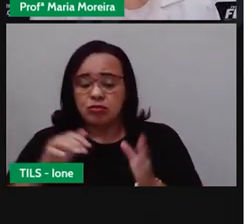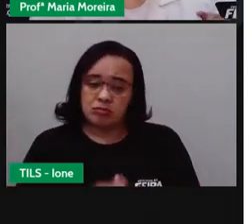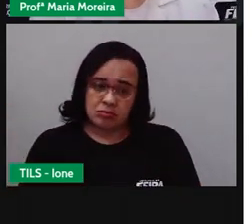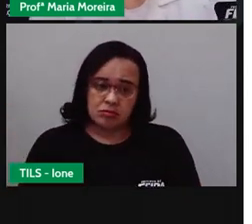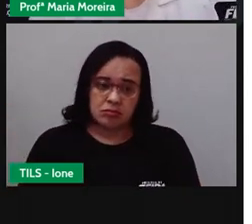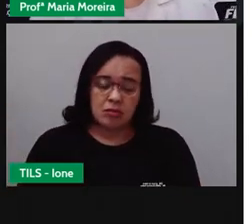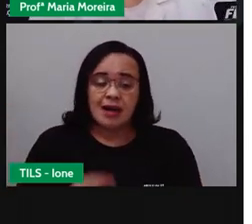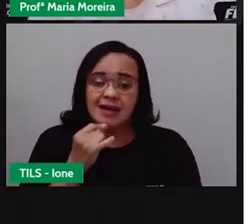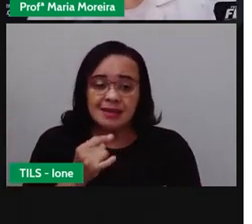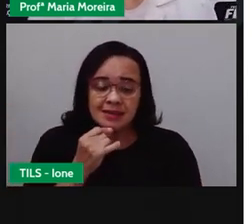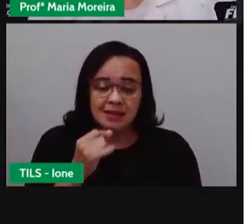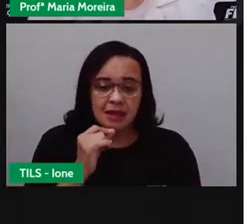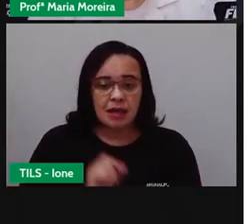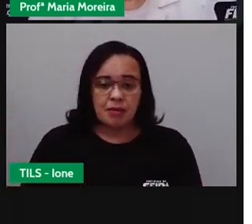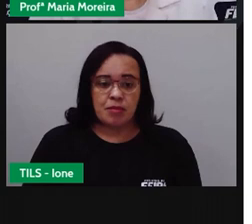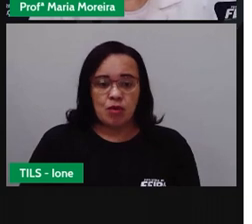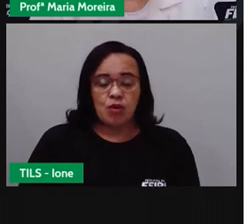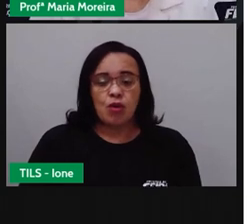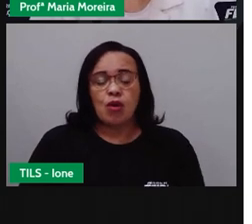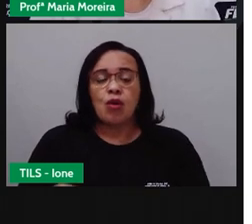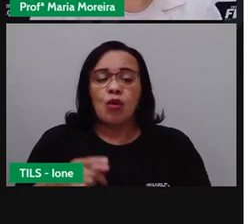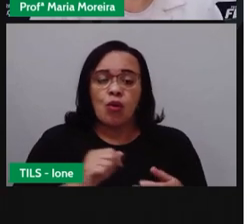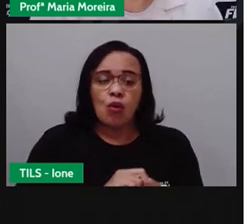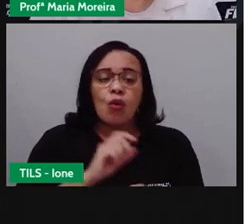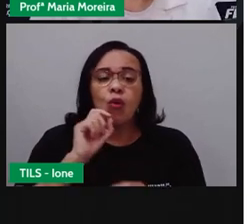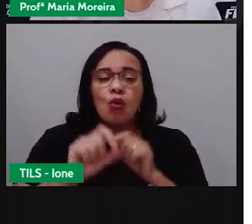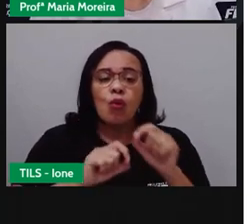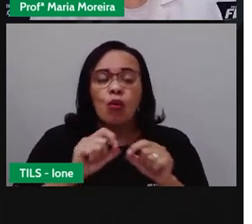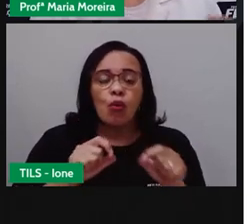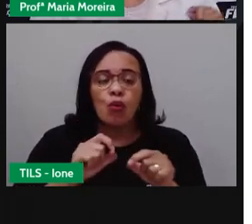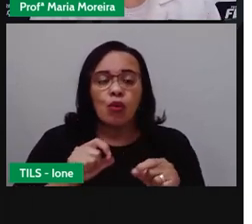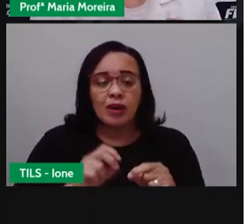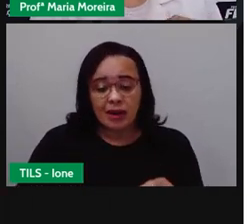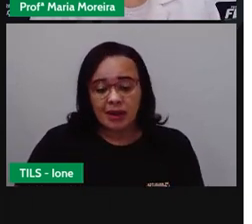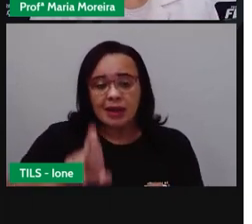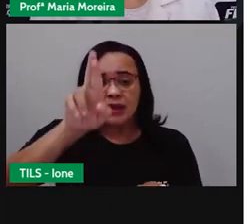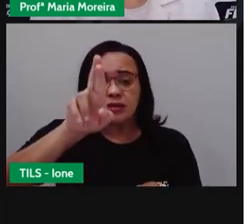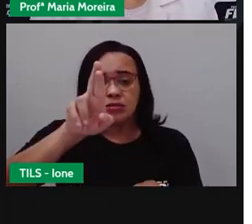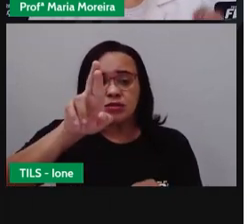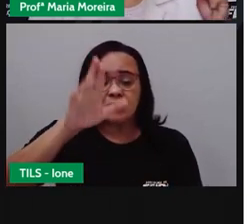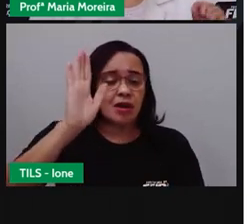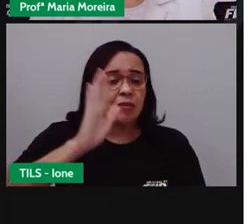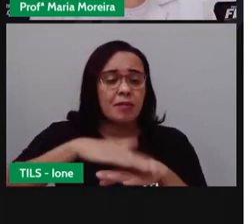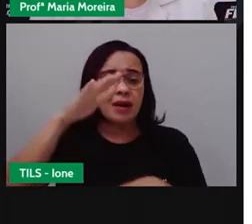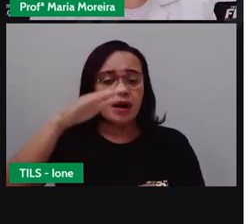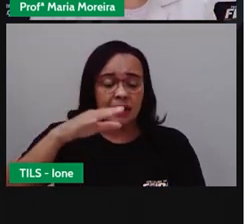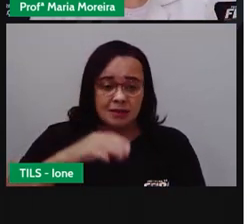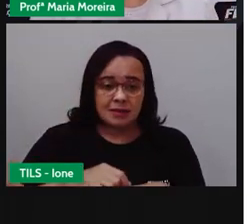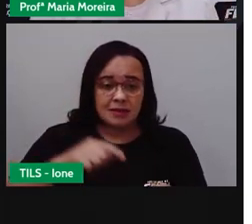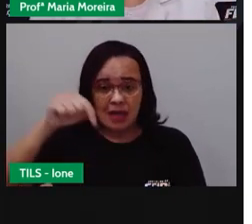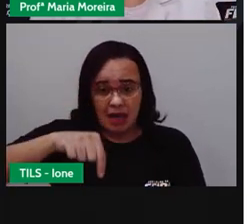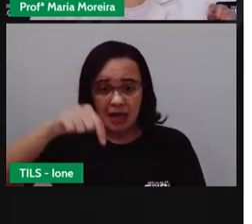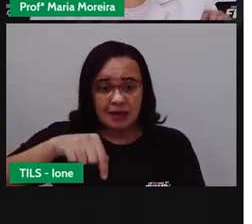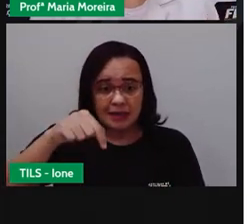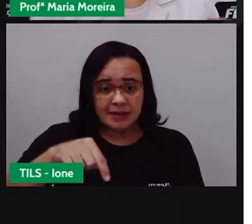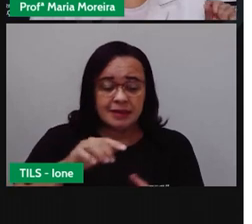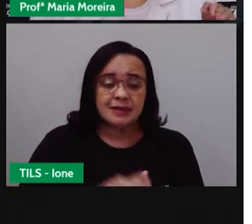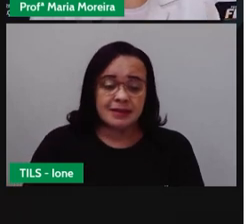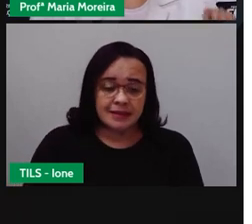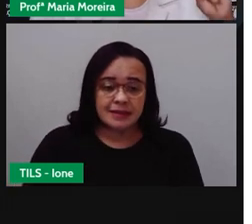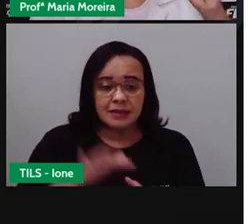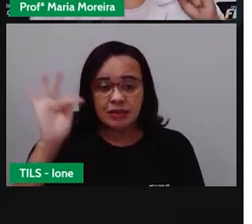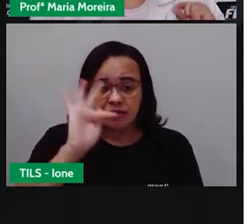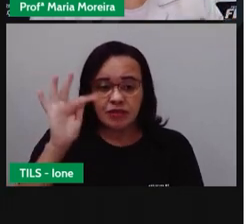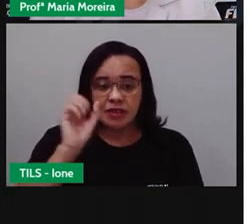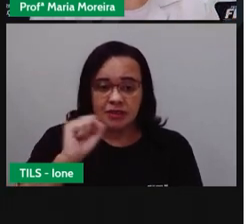Essa questão da mobilidade urbana é de responsabilidade dos municípios. No nosso caso aqui, é de responsabilidade